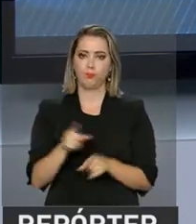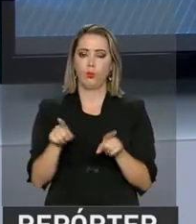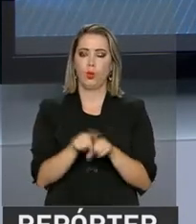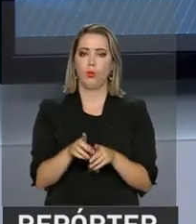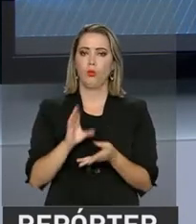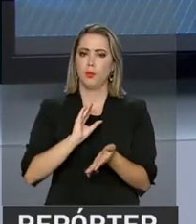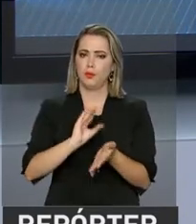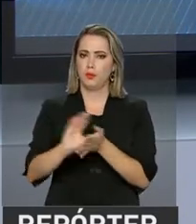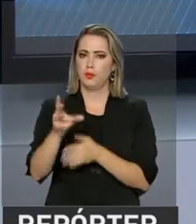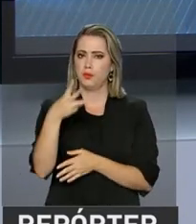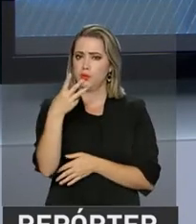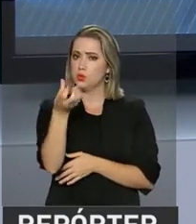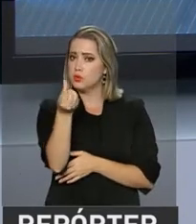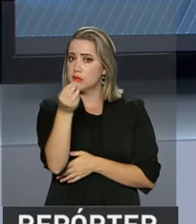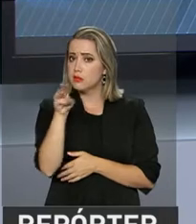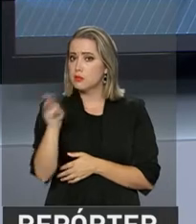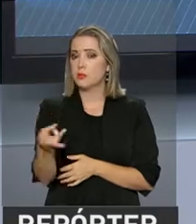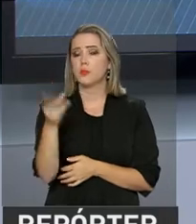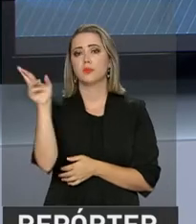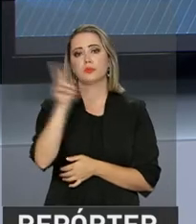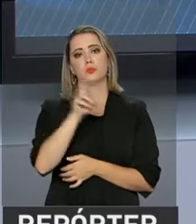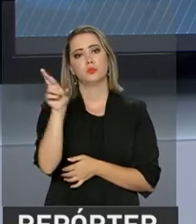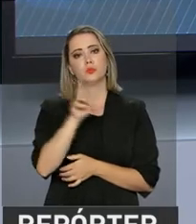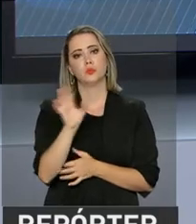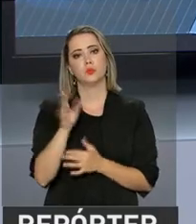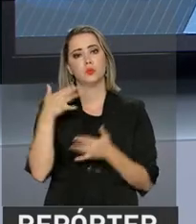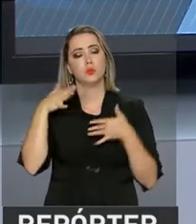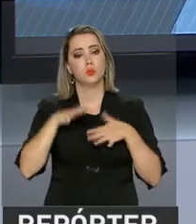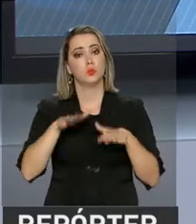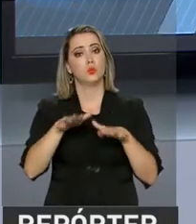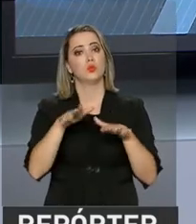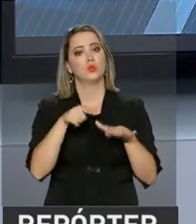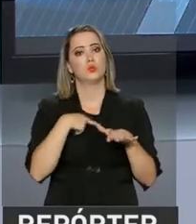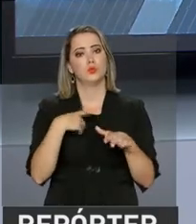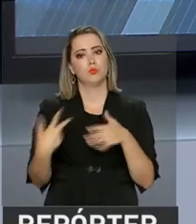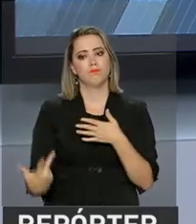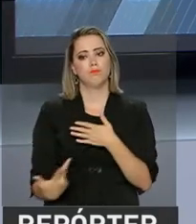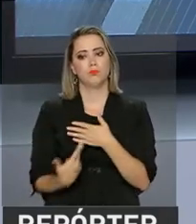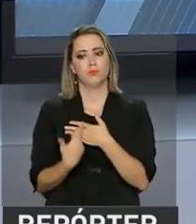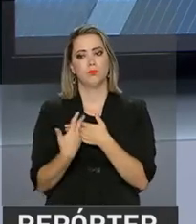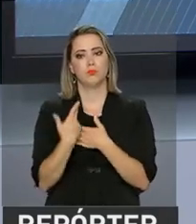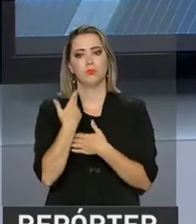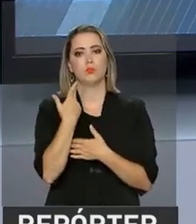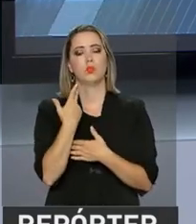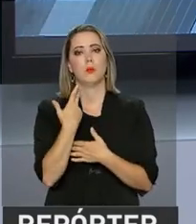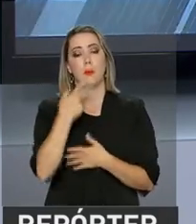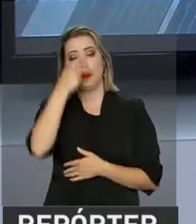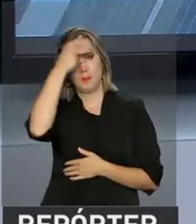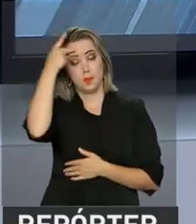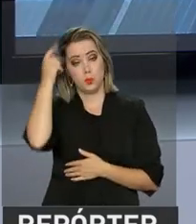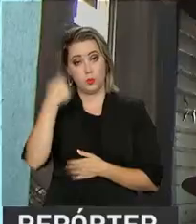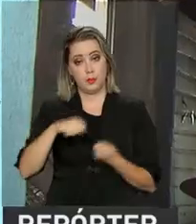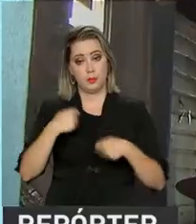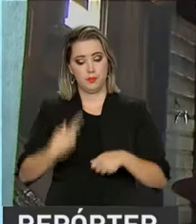também vai investir 360 milhões de reais em um mutirão nacional de cirurgias.